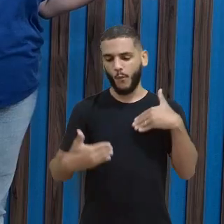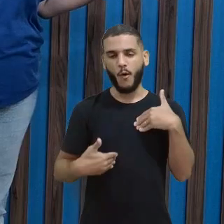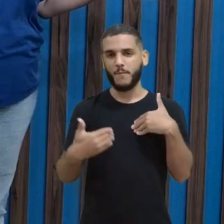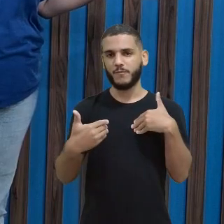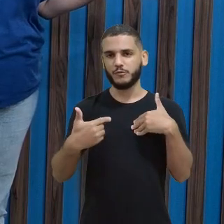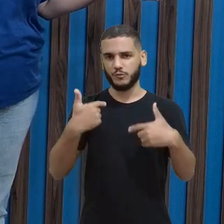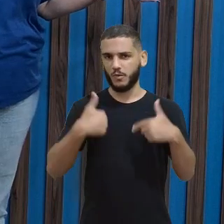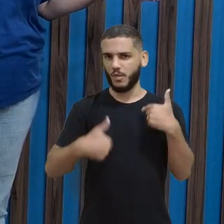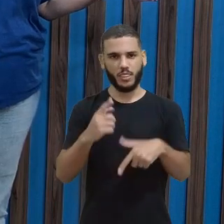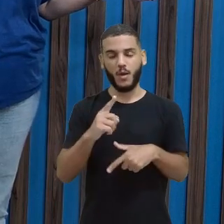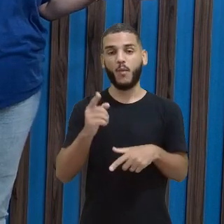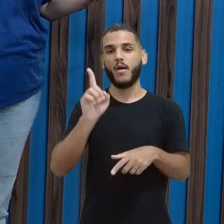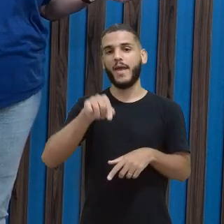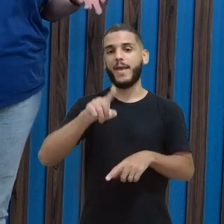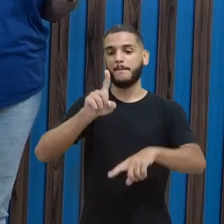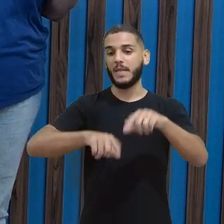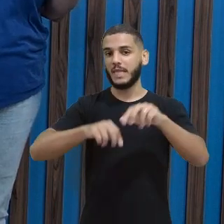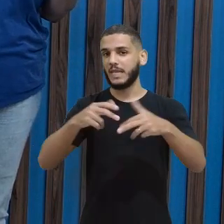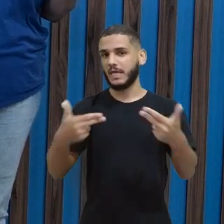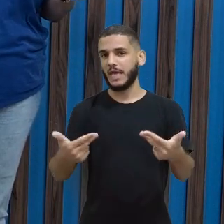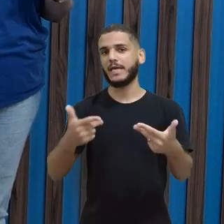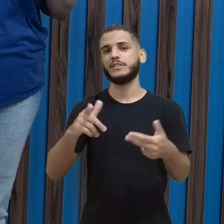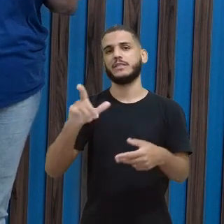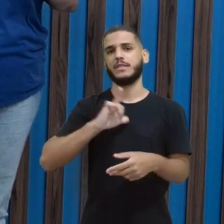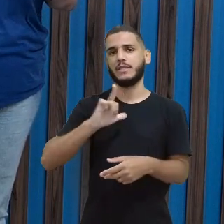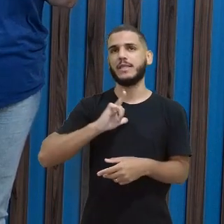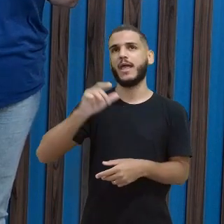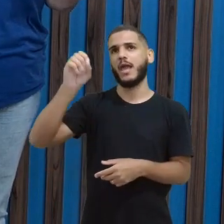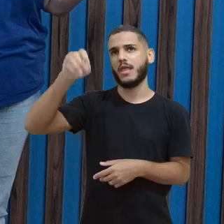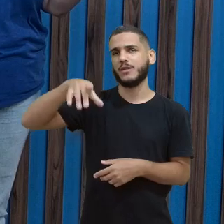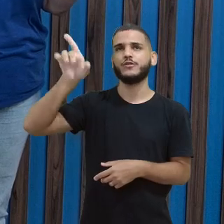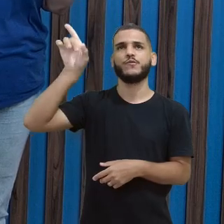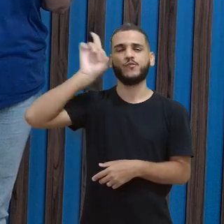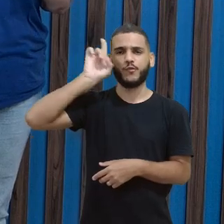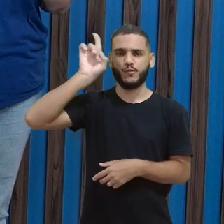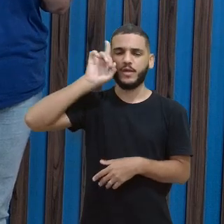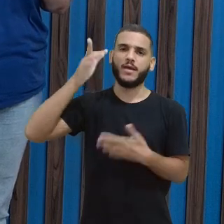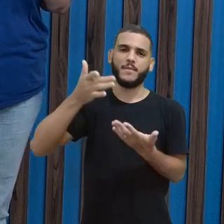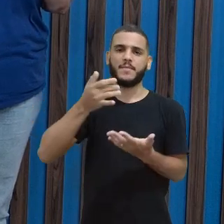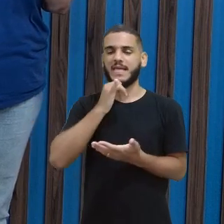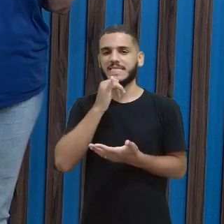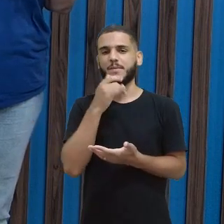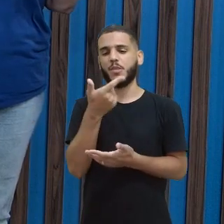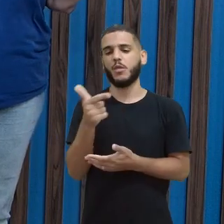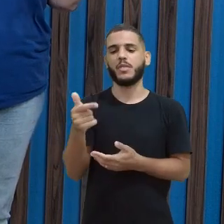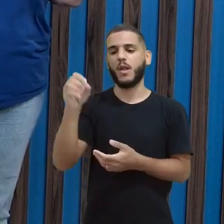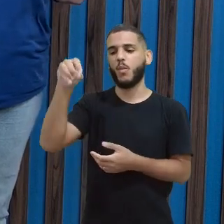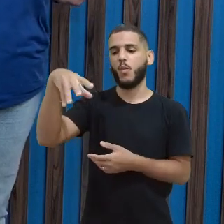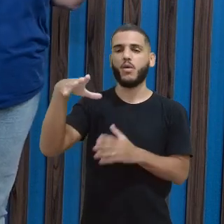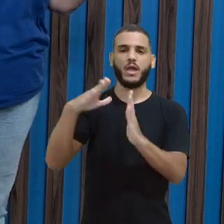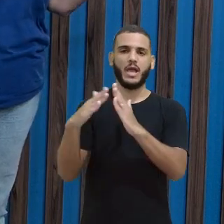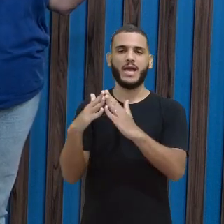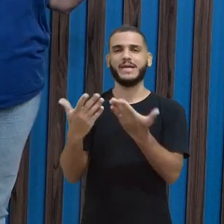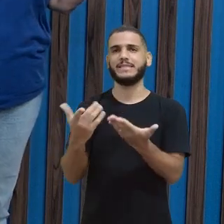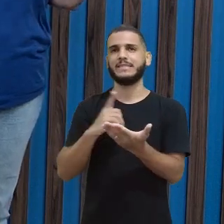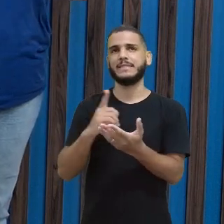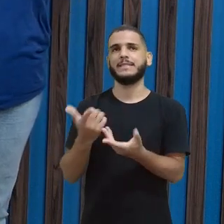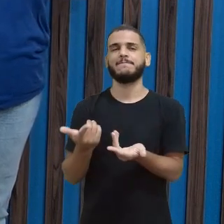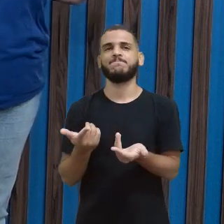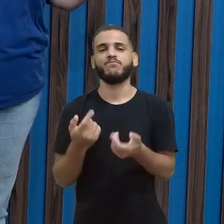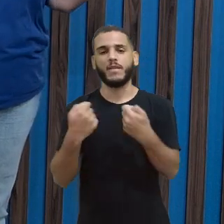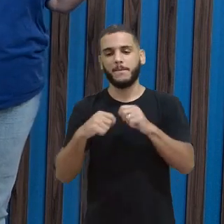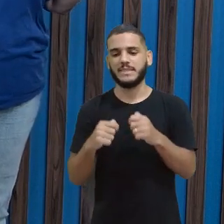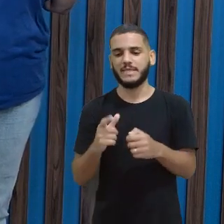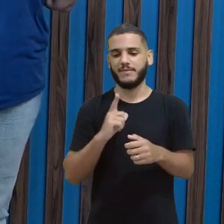conforto no nosso dia a dia, né? Antigamente, as pessoas não tinham energia elétrica, por exemplo, em casa. Então, se acendia, né, uma